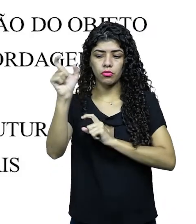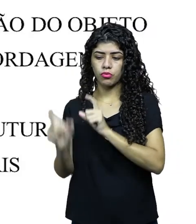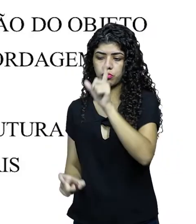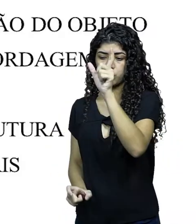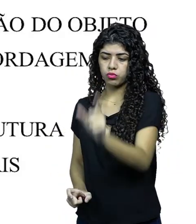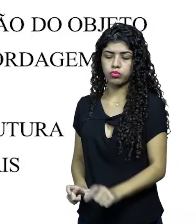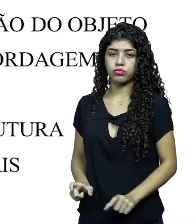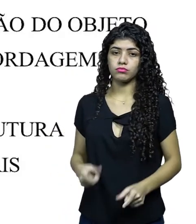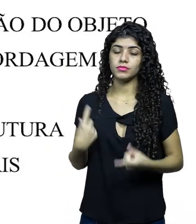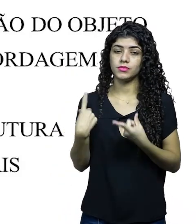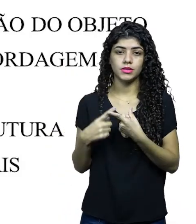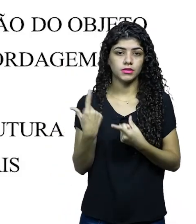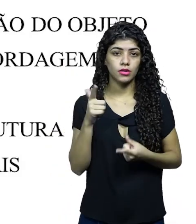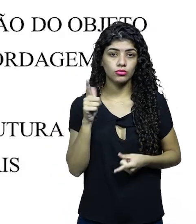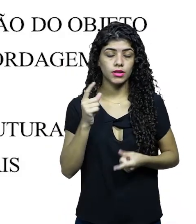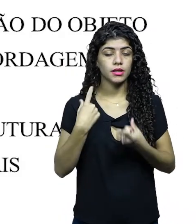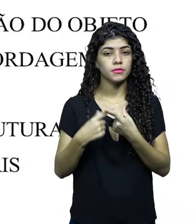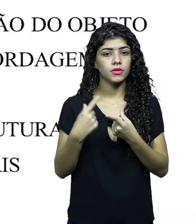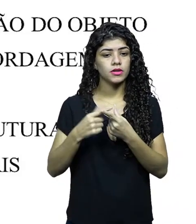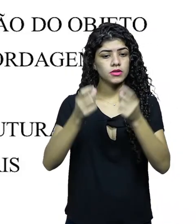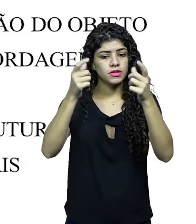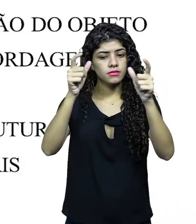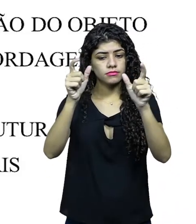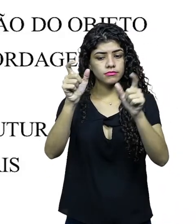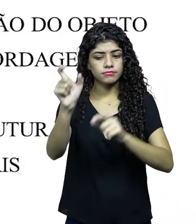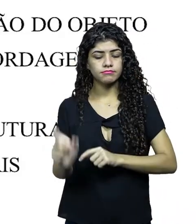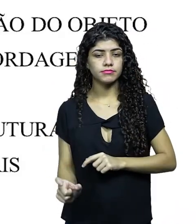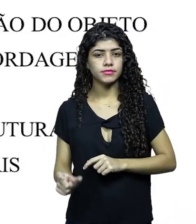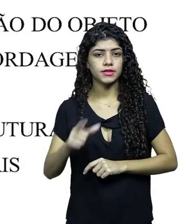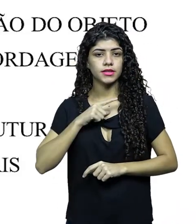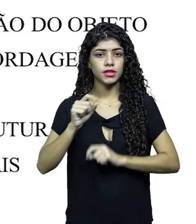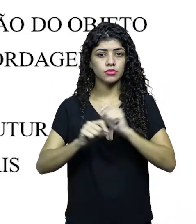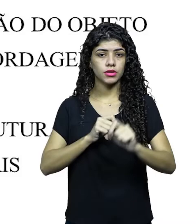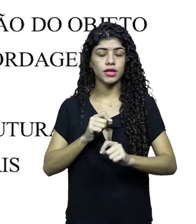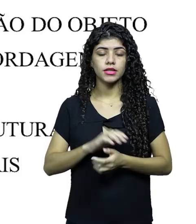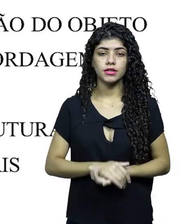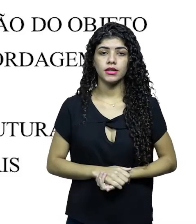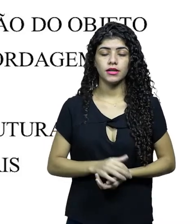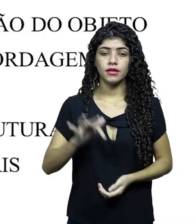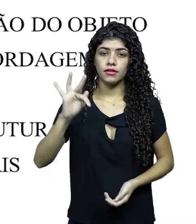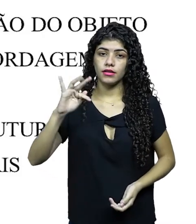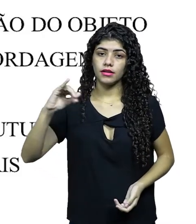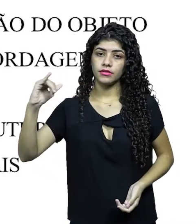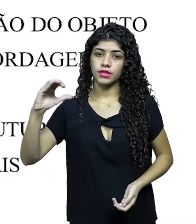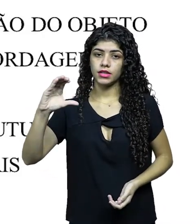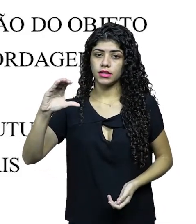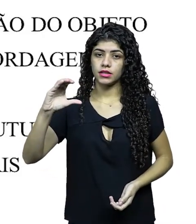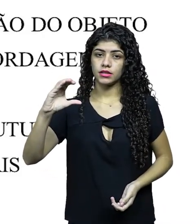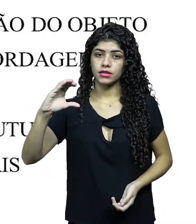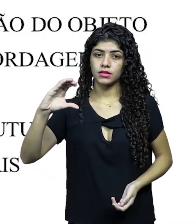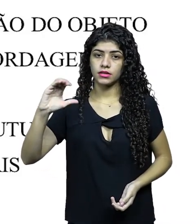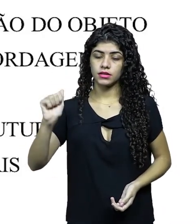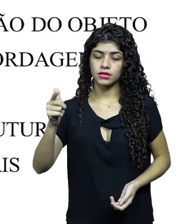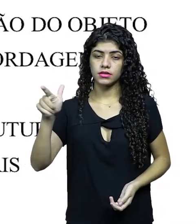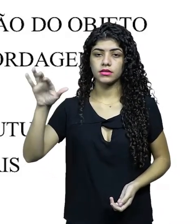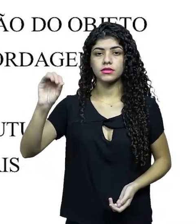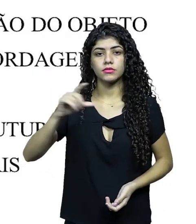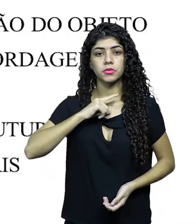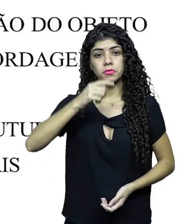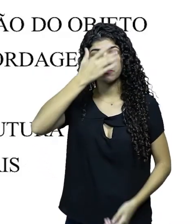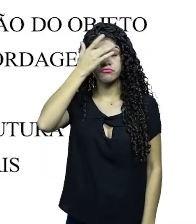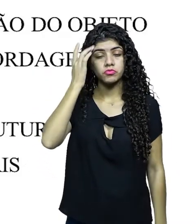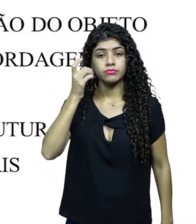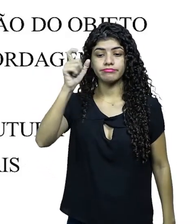Então, aqui a gente não tem perfil de personagens, porque quando a gente fala em personagem, a gente pensa em personagem ficcional. E a gente